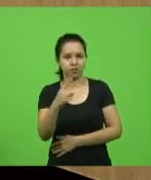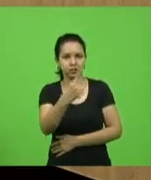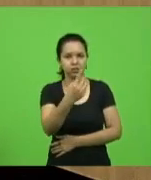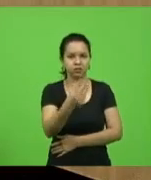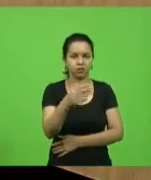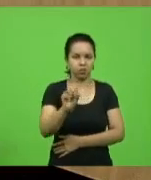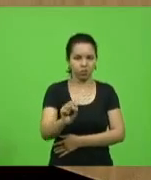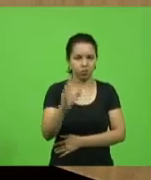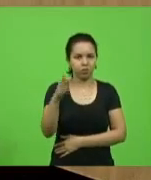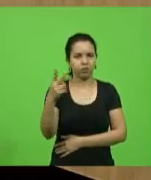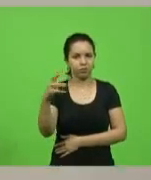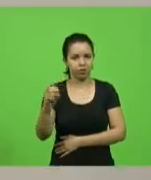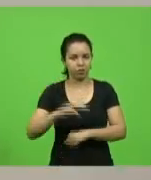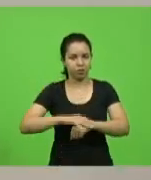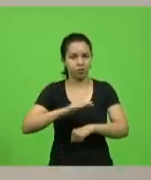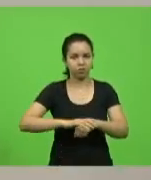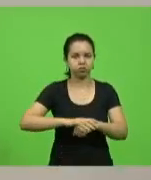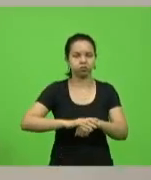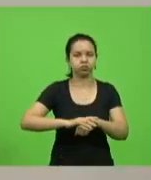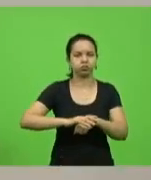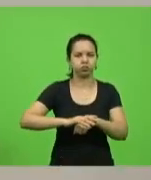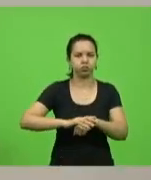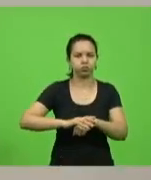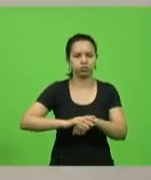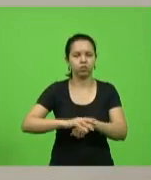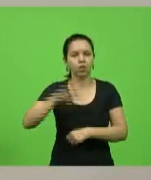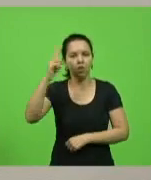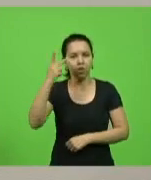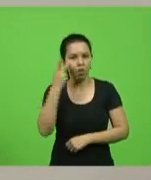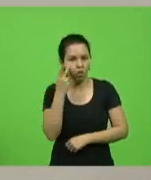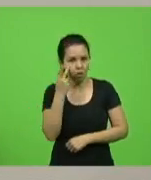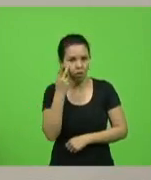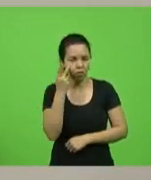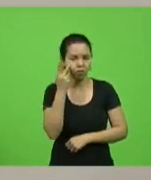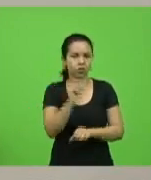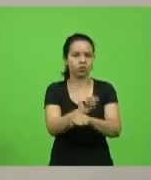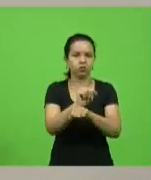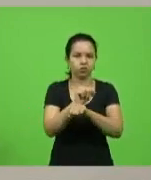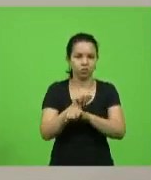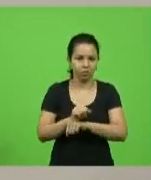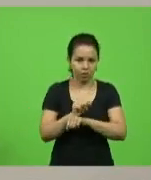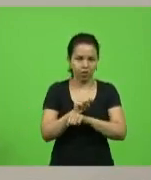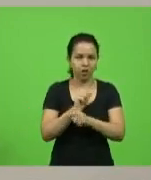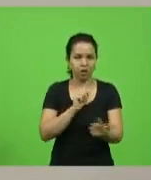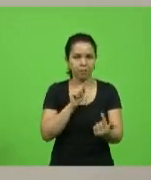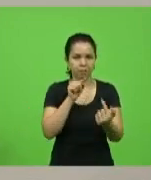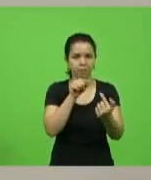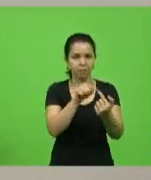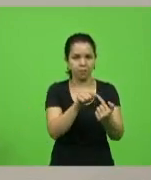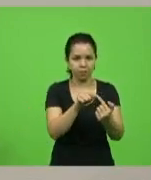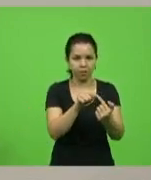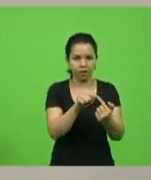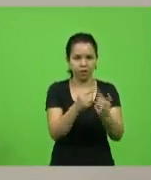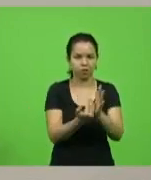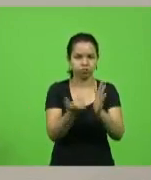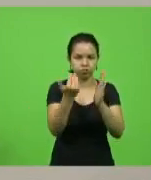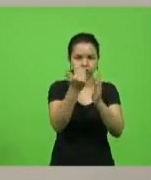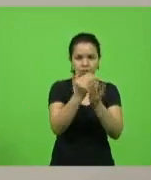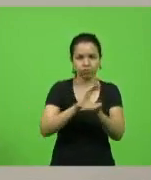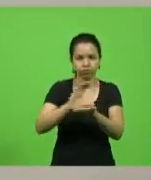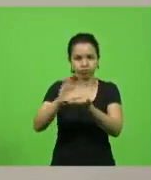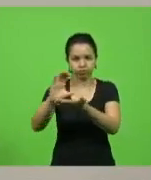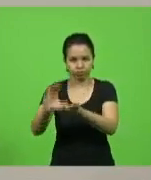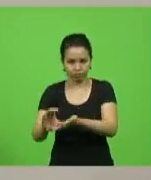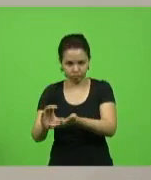Deputado Milton Alves é autor suspende metas relativas a isenções, incentivos e benefícios fiscais ou financeiros fiscais